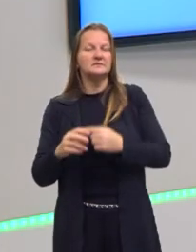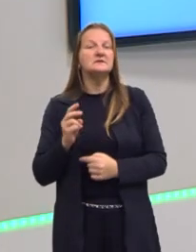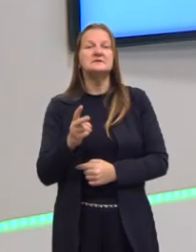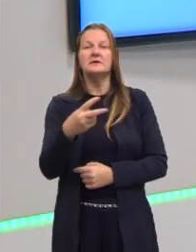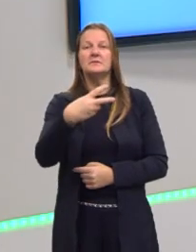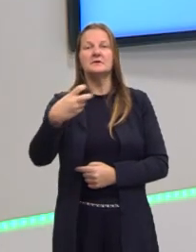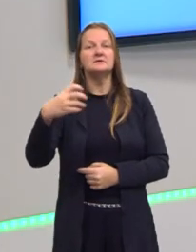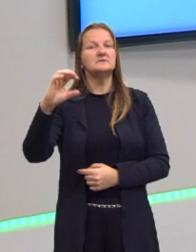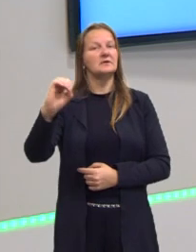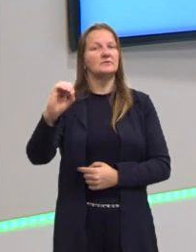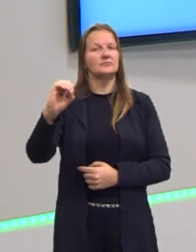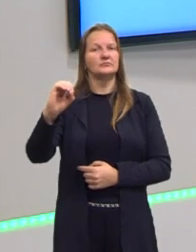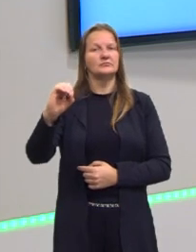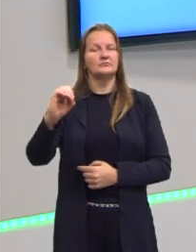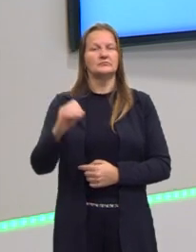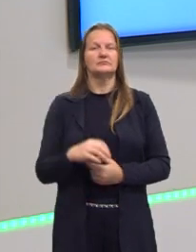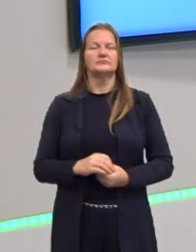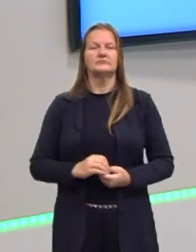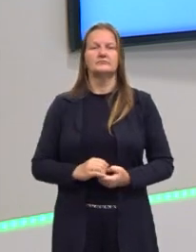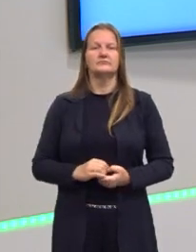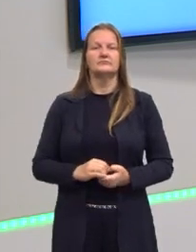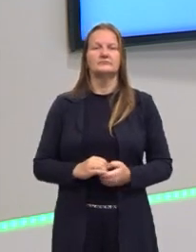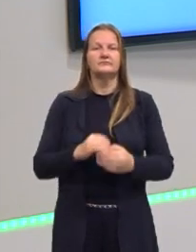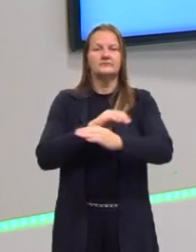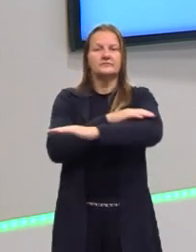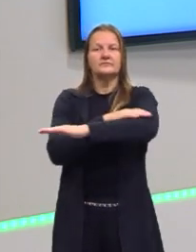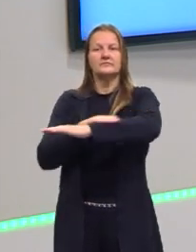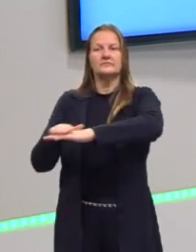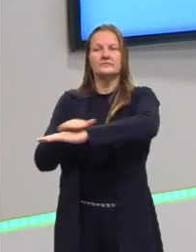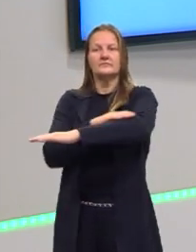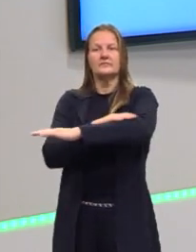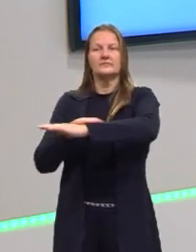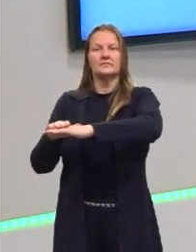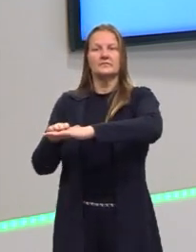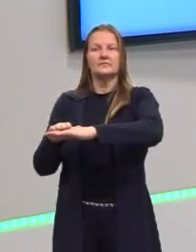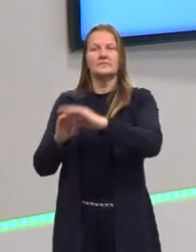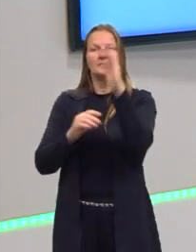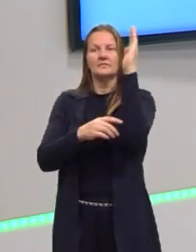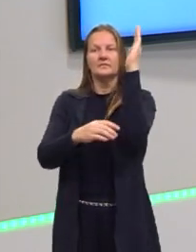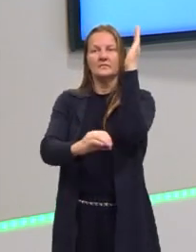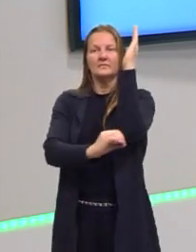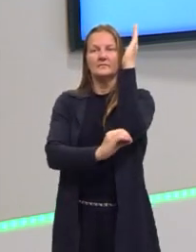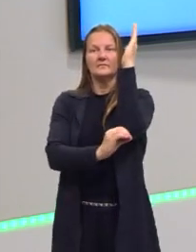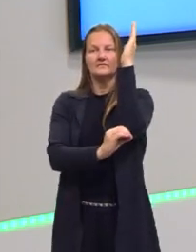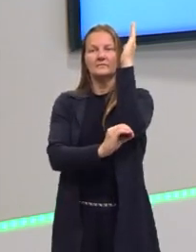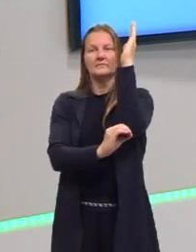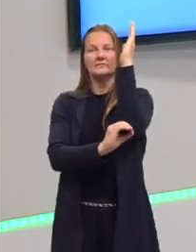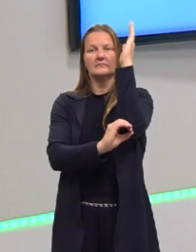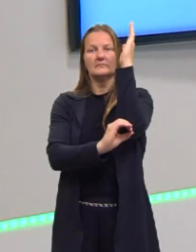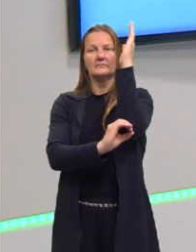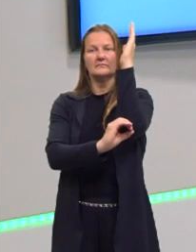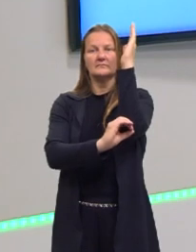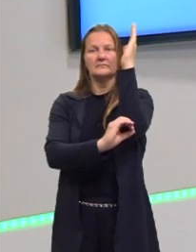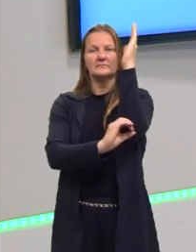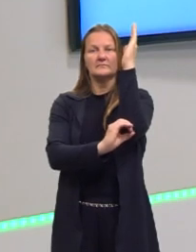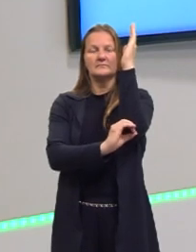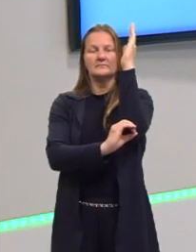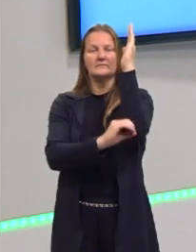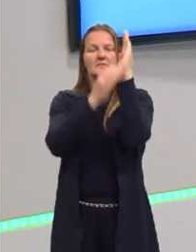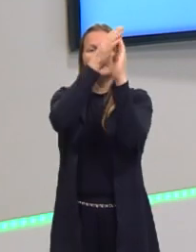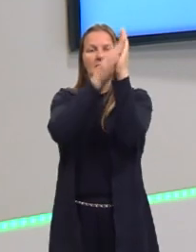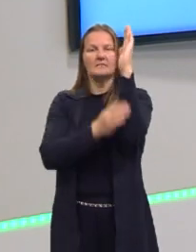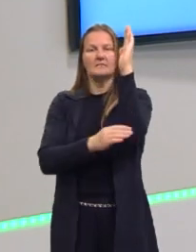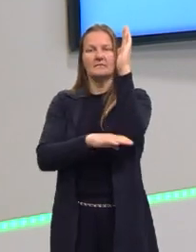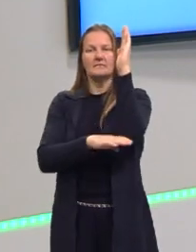resulta em zero. Então, a coordenada para o nosso X vértice é zero, né? Porque quando nós dividirmos,